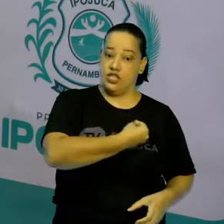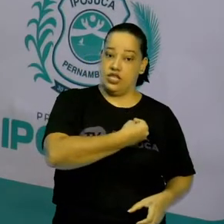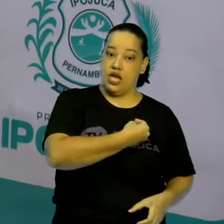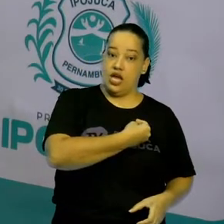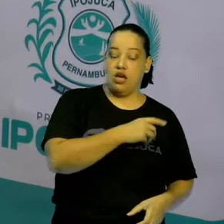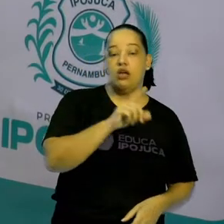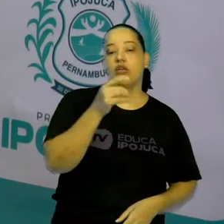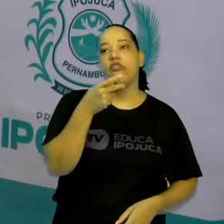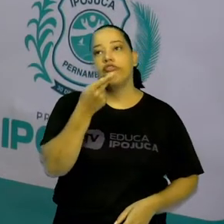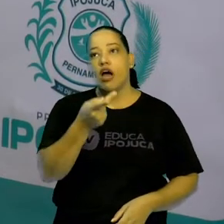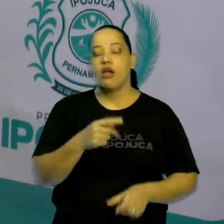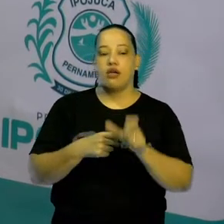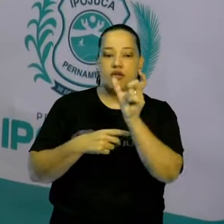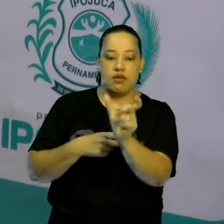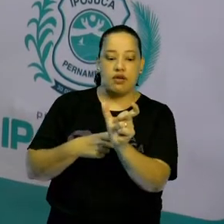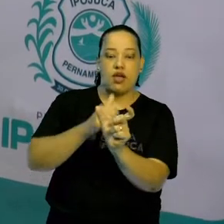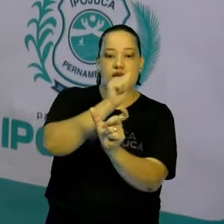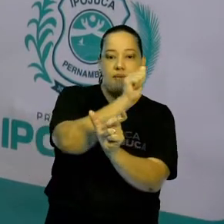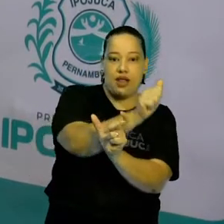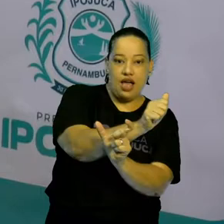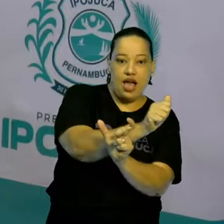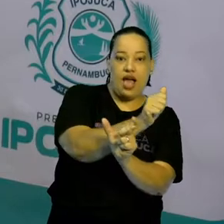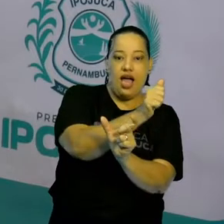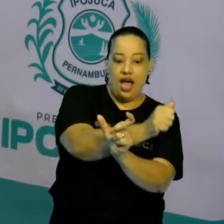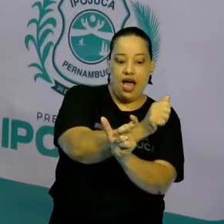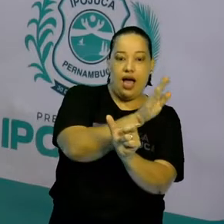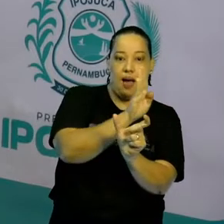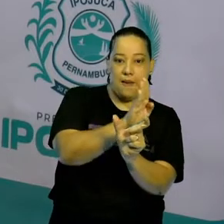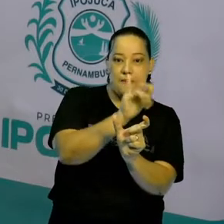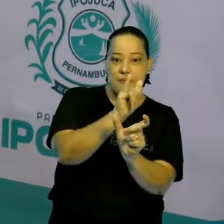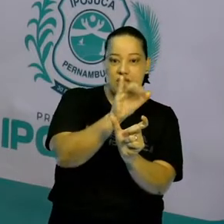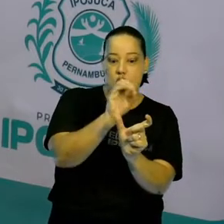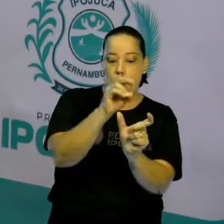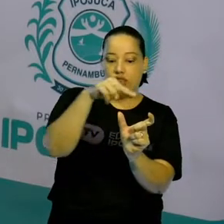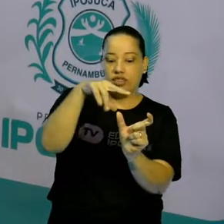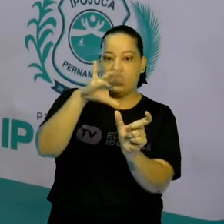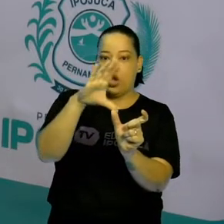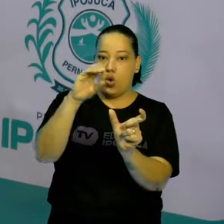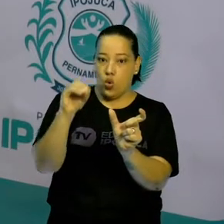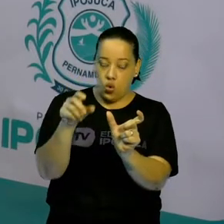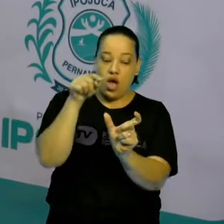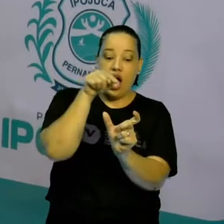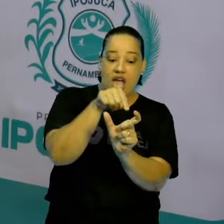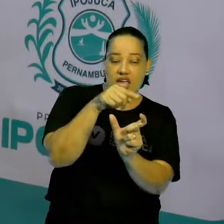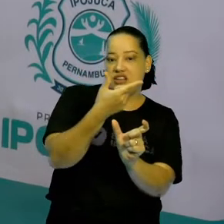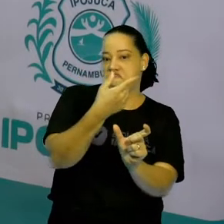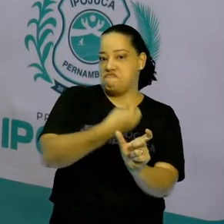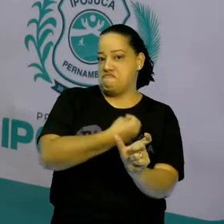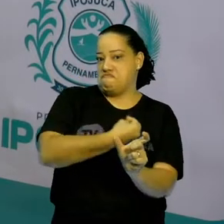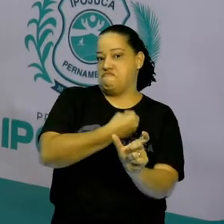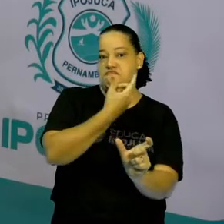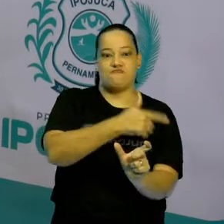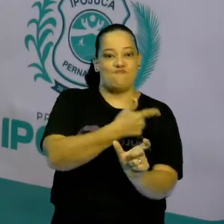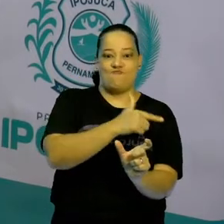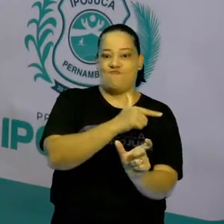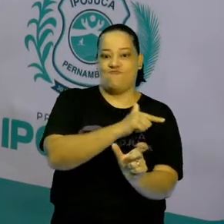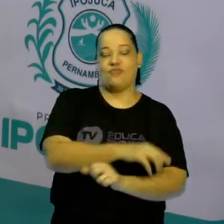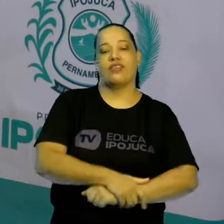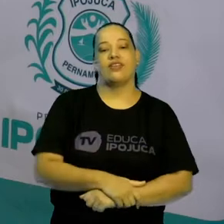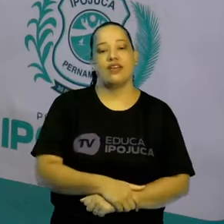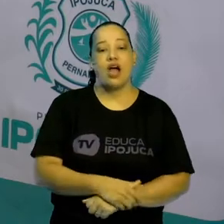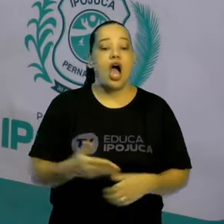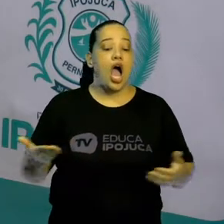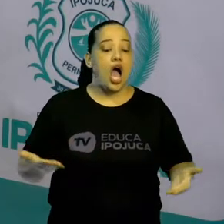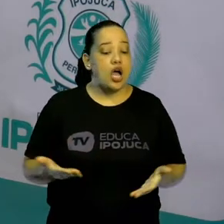abióticos, eu falo de tudo que não tem vida que está naquele ambiente. Continuando.